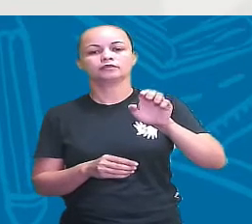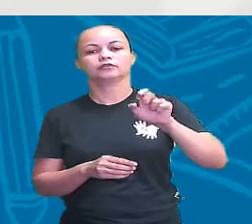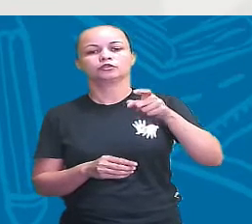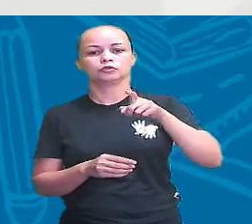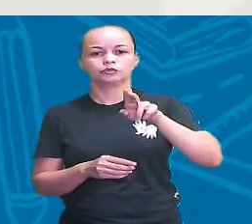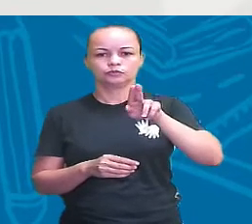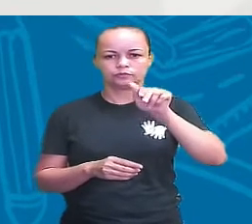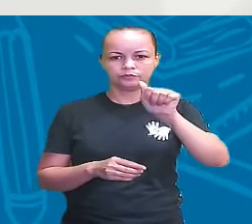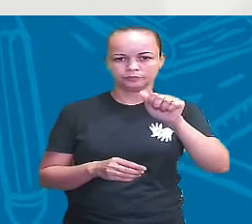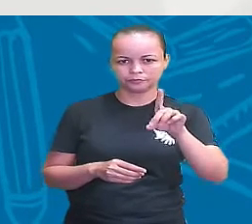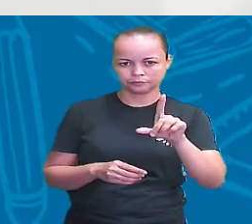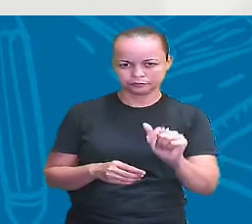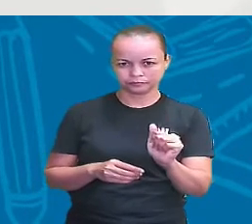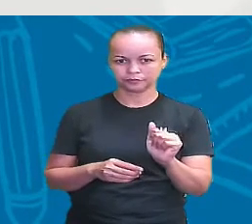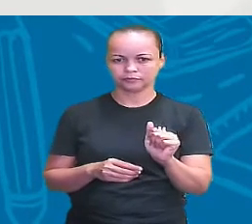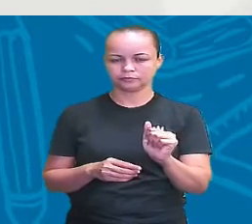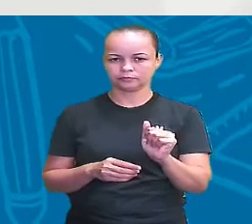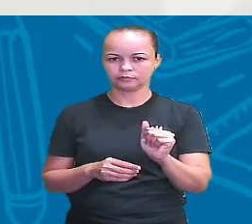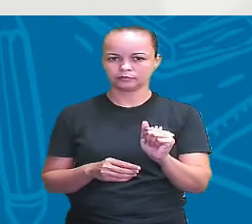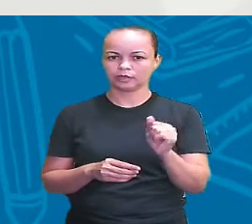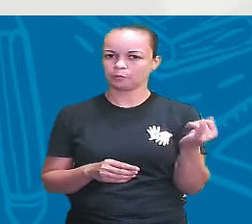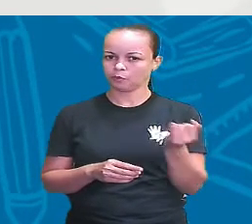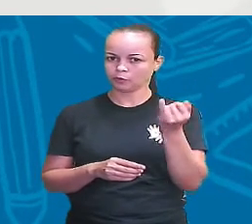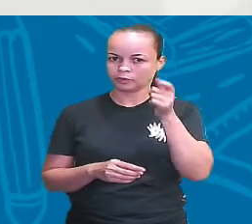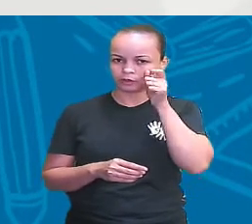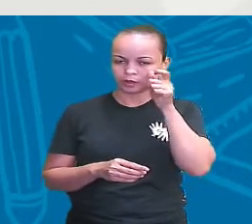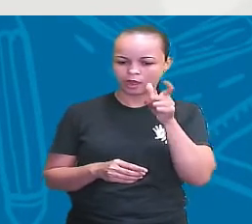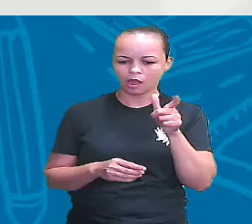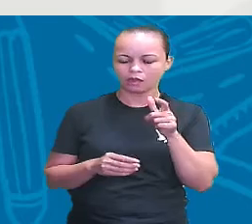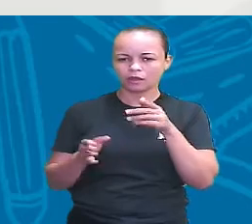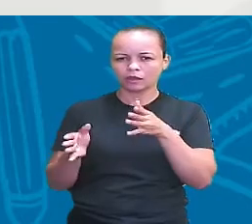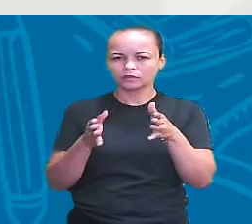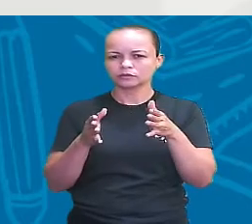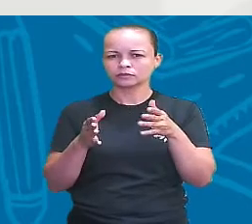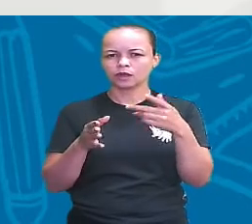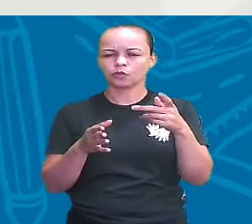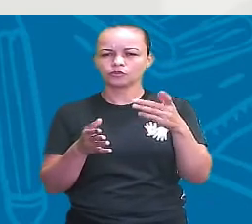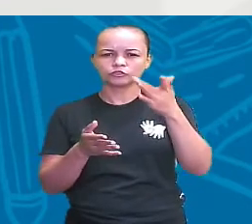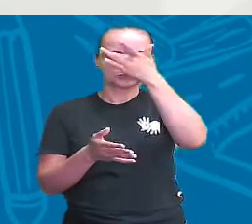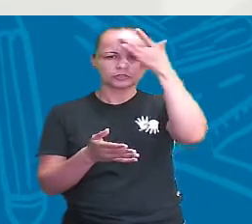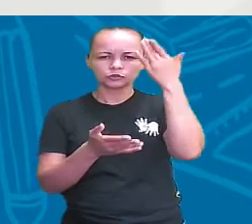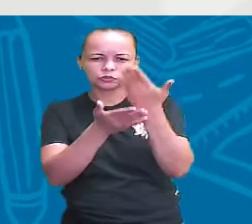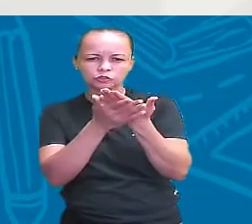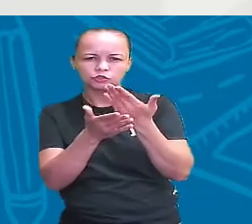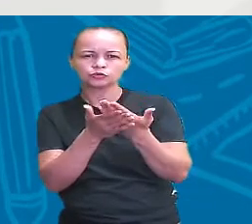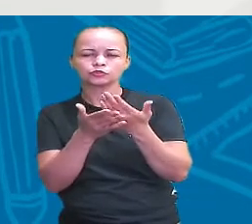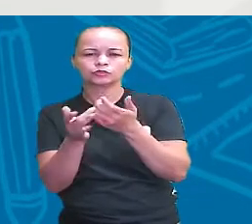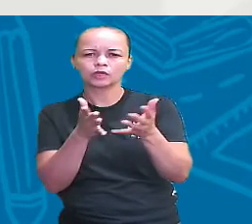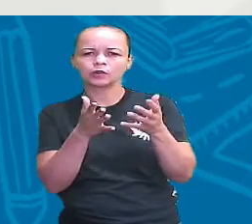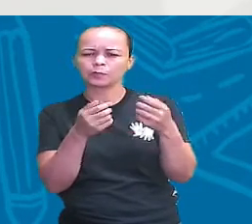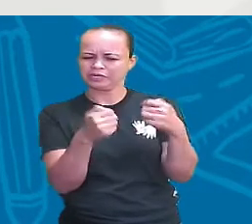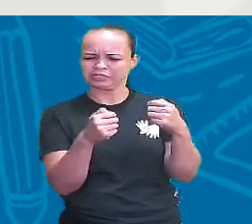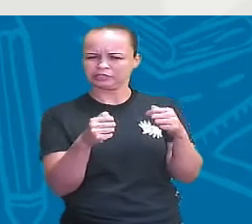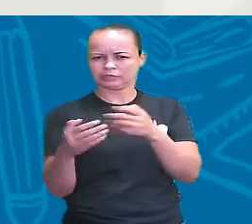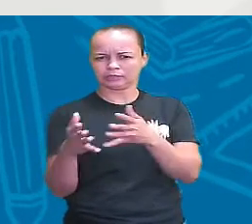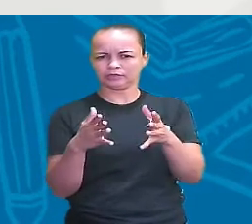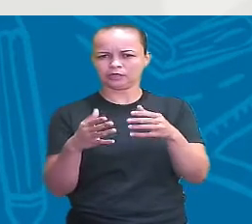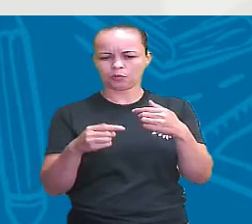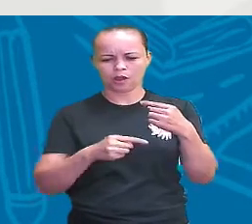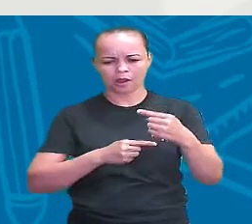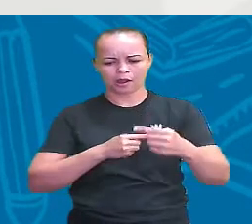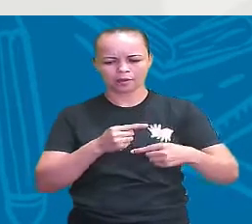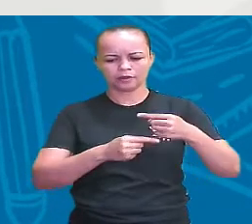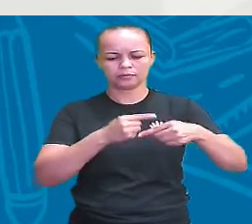liga nessa informação. Alguns autores dizem que necessariamente não precisa ter gameta para a gente considerar como uma